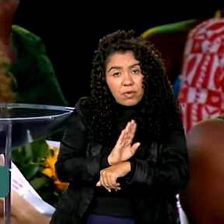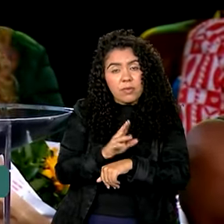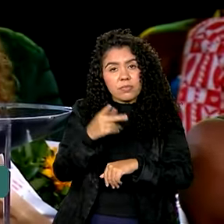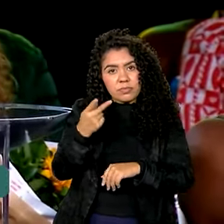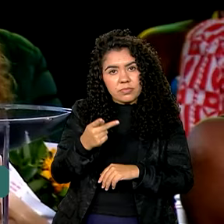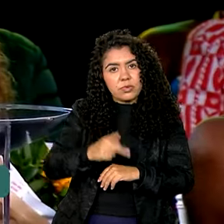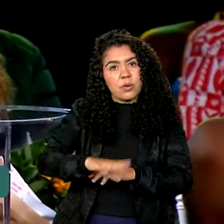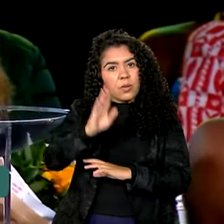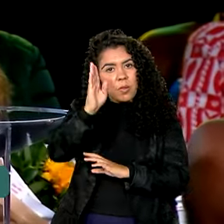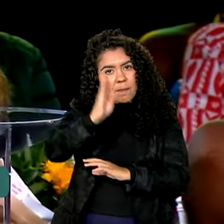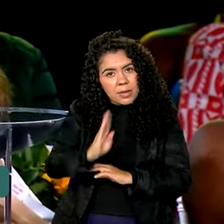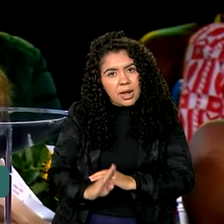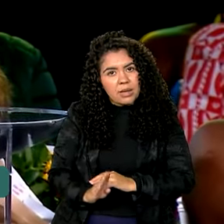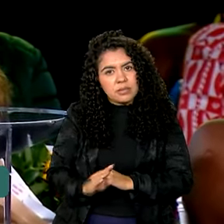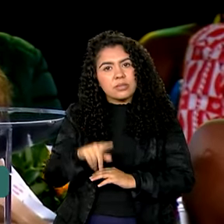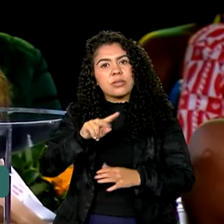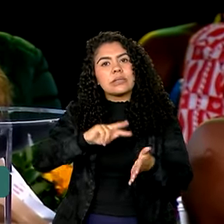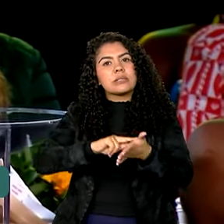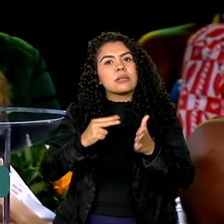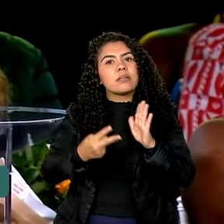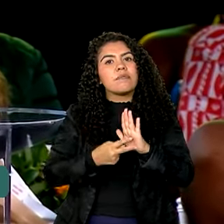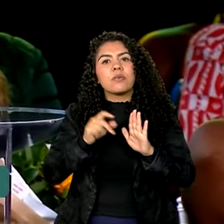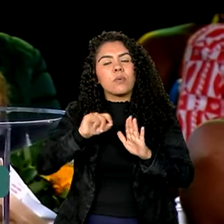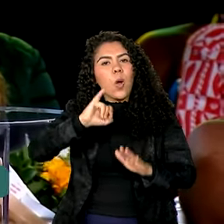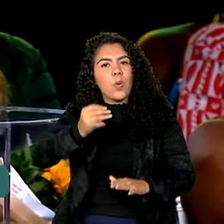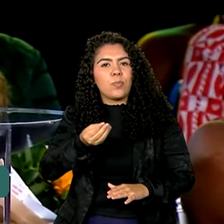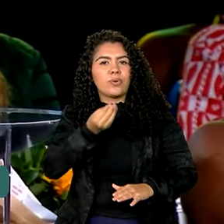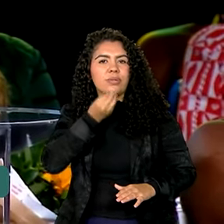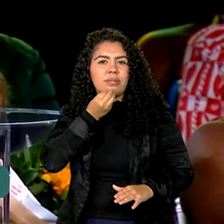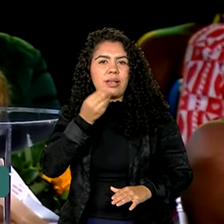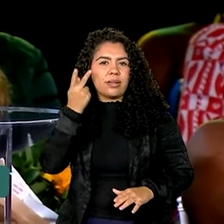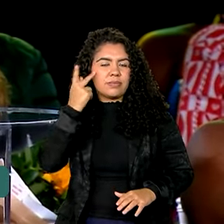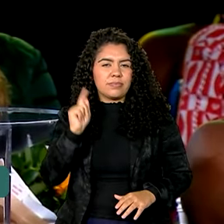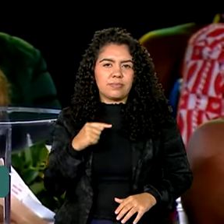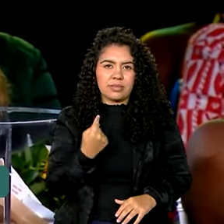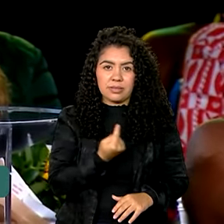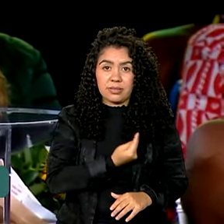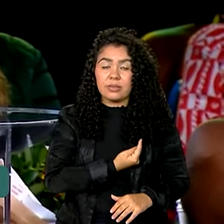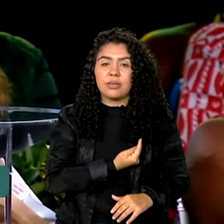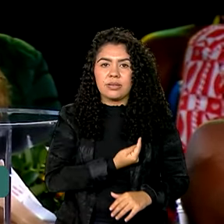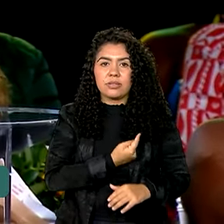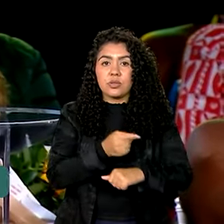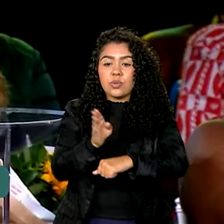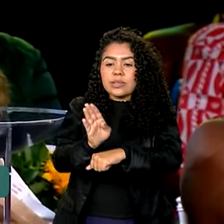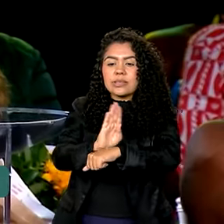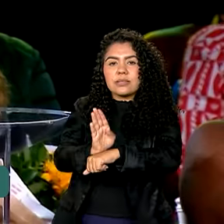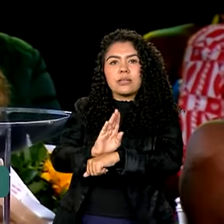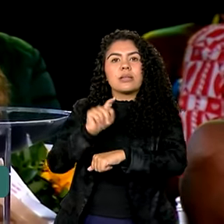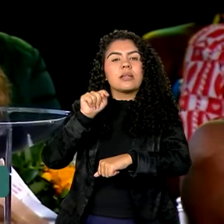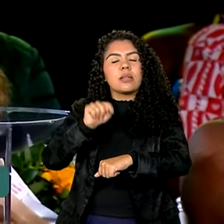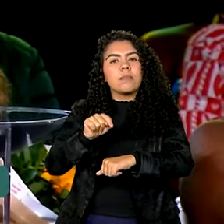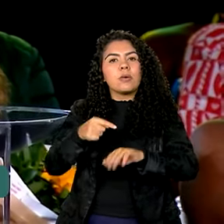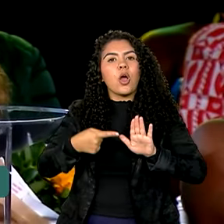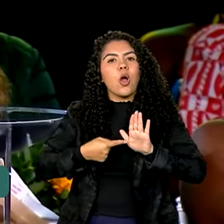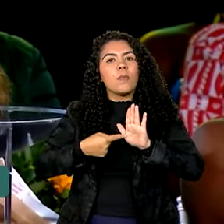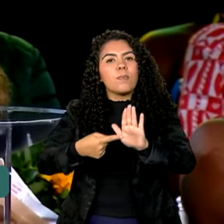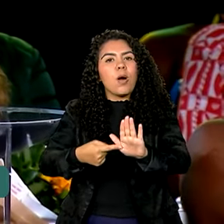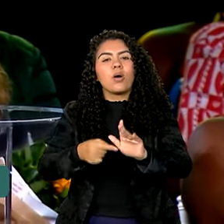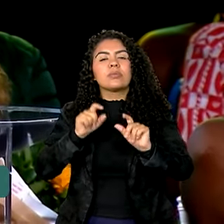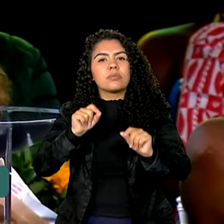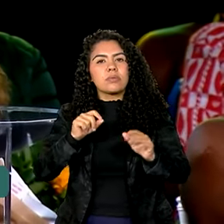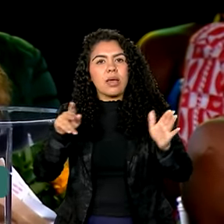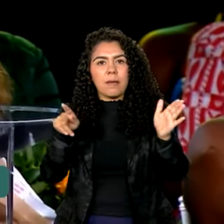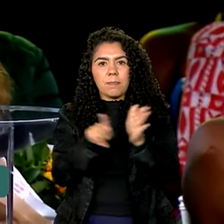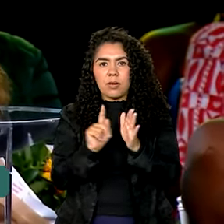é uma janela para a nossa alma. Nosso cinema é um reflexo do nosso espírito resiliente e